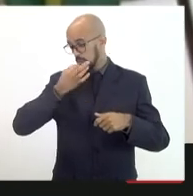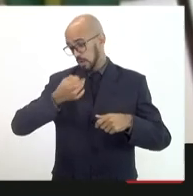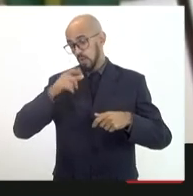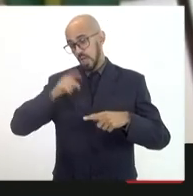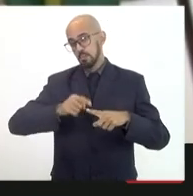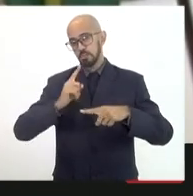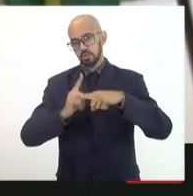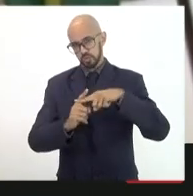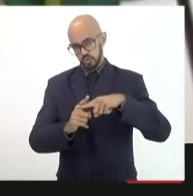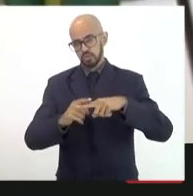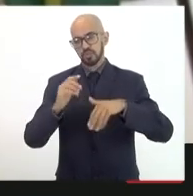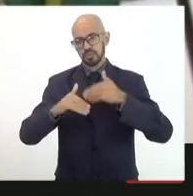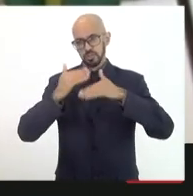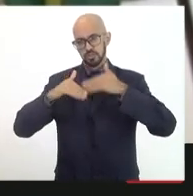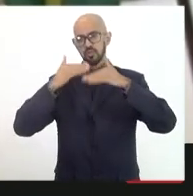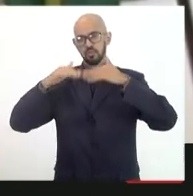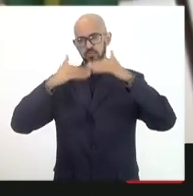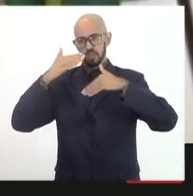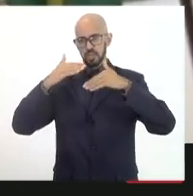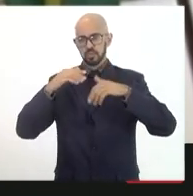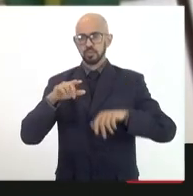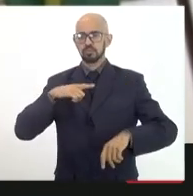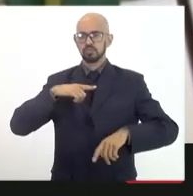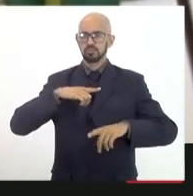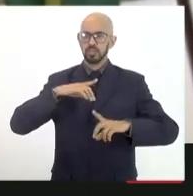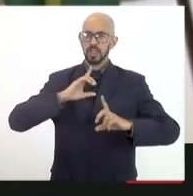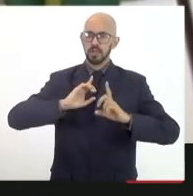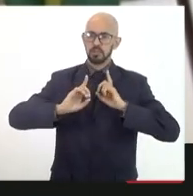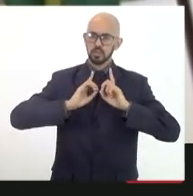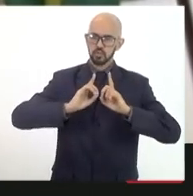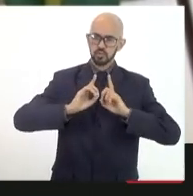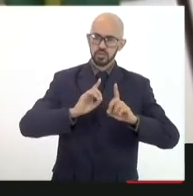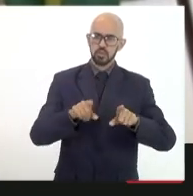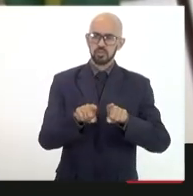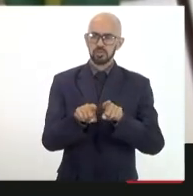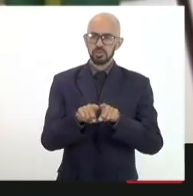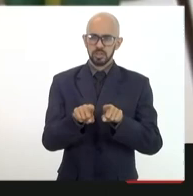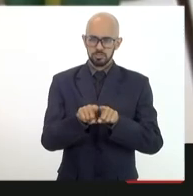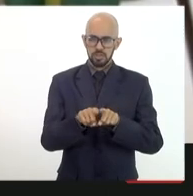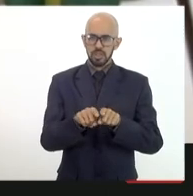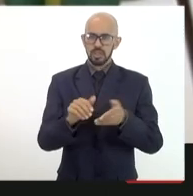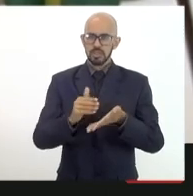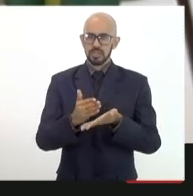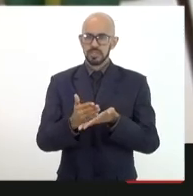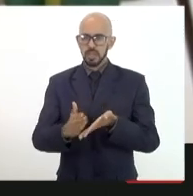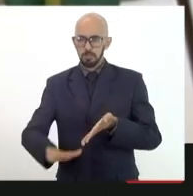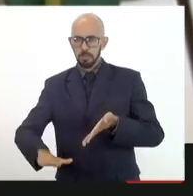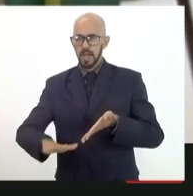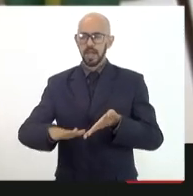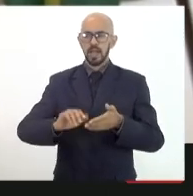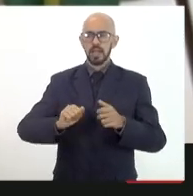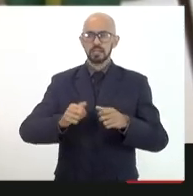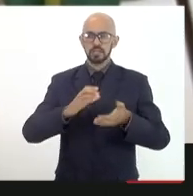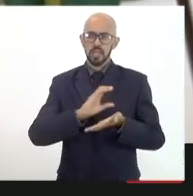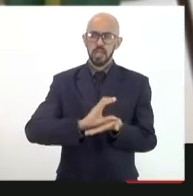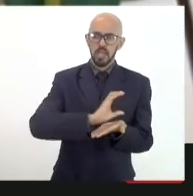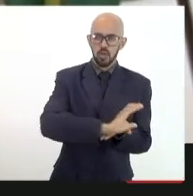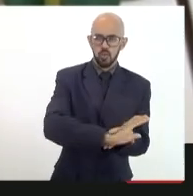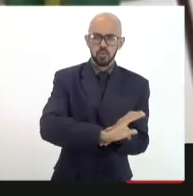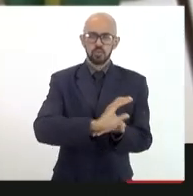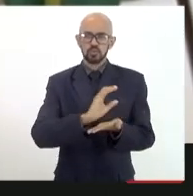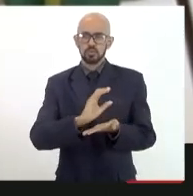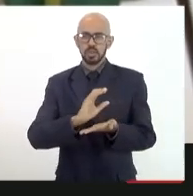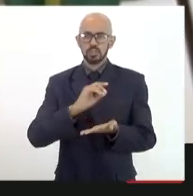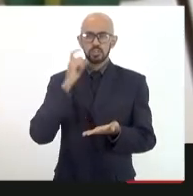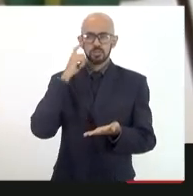do desenvolvimento tentar ter uma discussão de nível como essa e separar recursos nesse sentido para que se possa pensar o estado